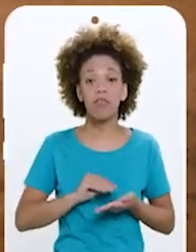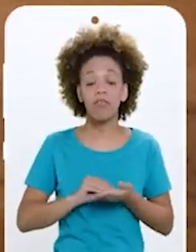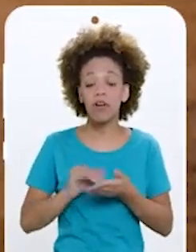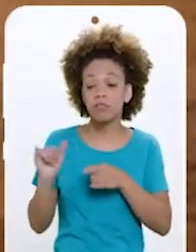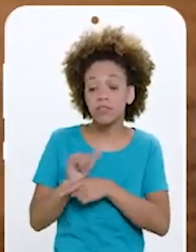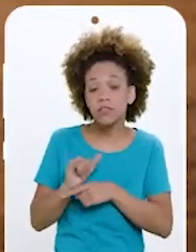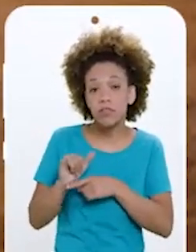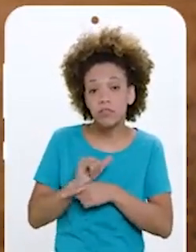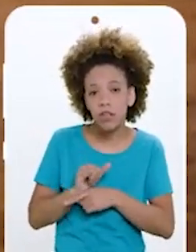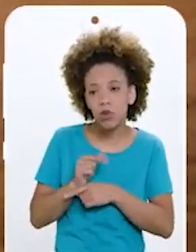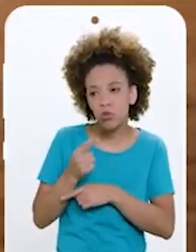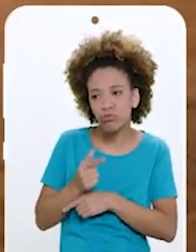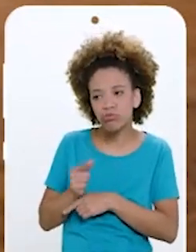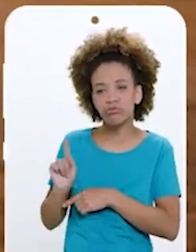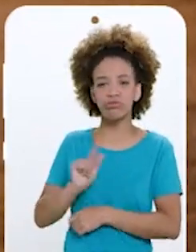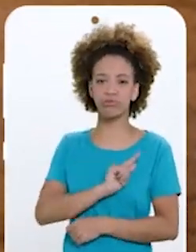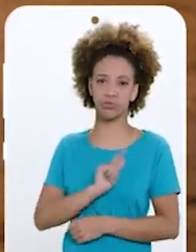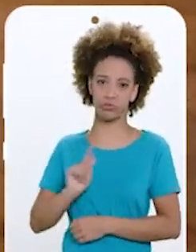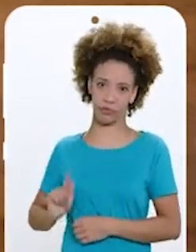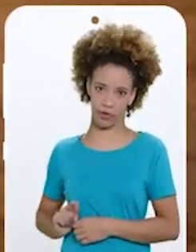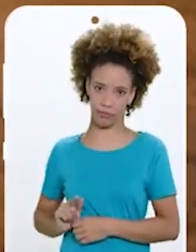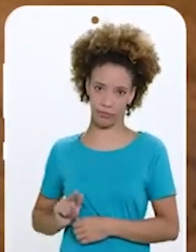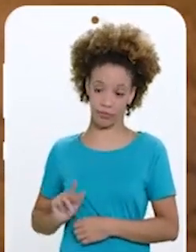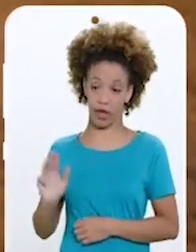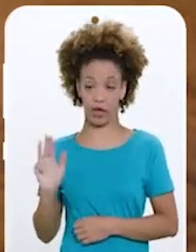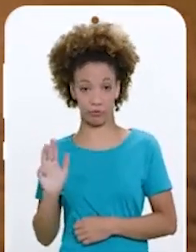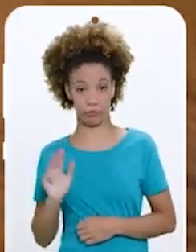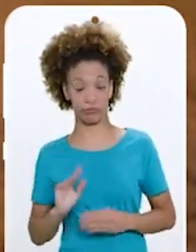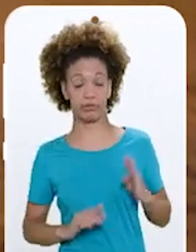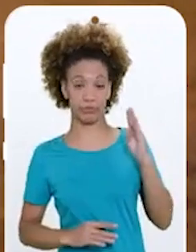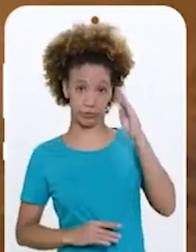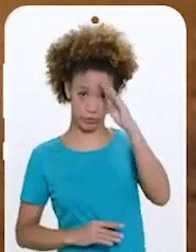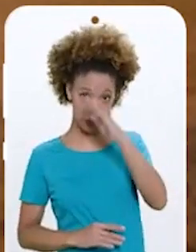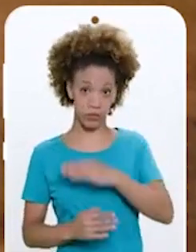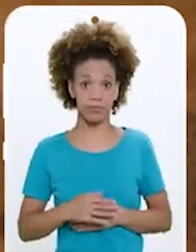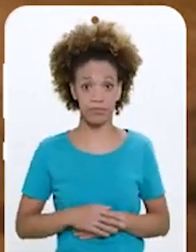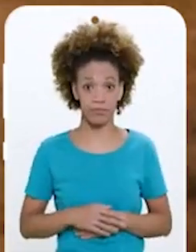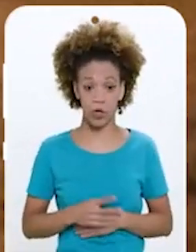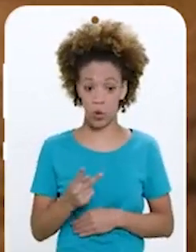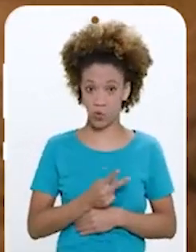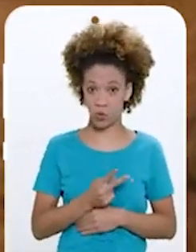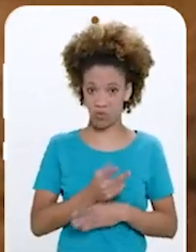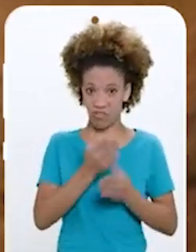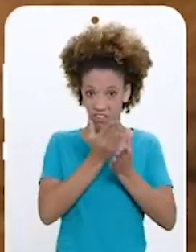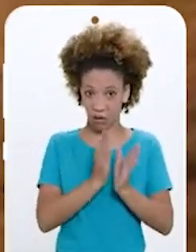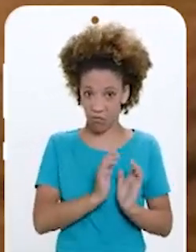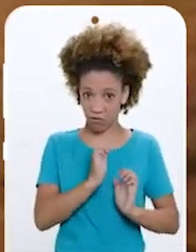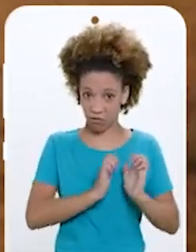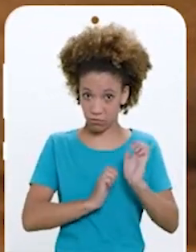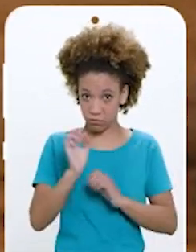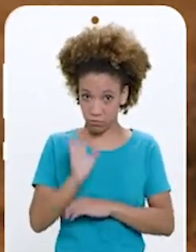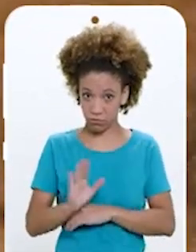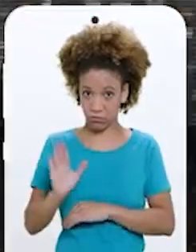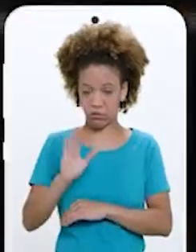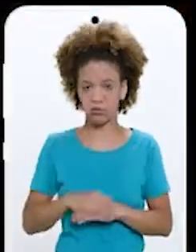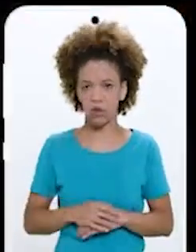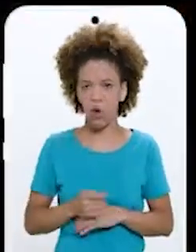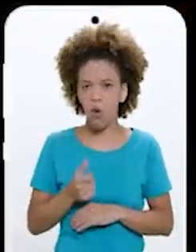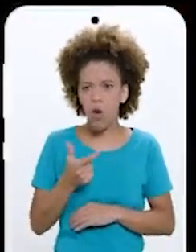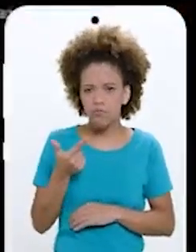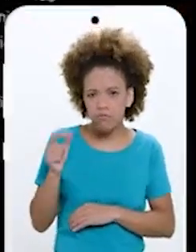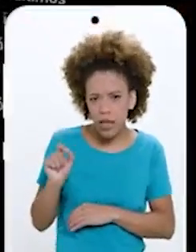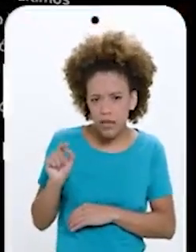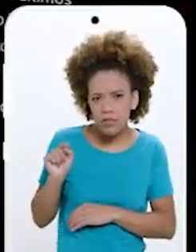falta de visão estratégica dos últimos governos Incluindo os de Lula e Bolsonaro Eles destruíram a indústria brasileira